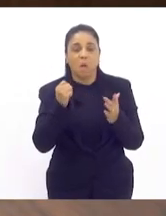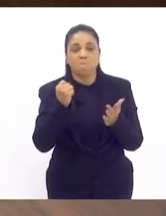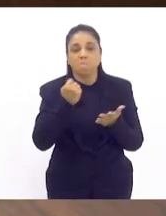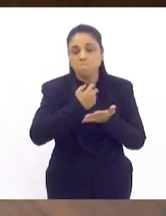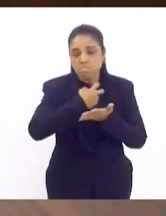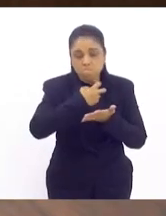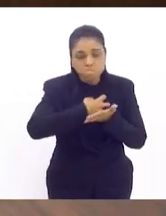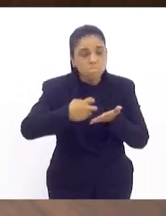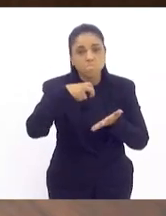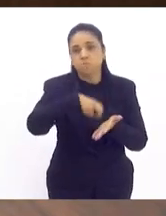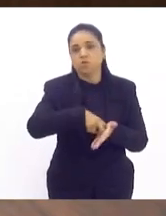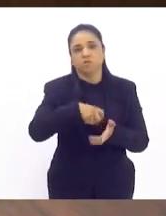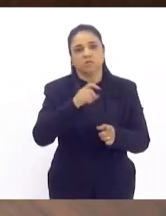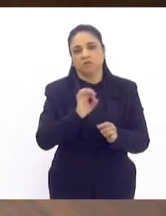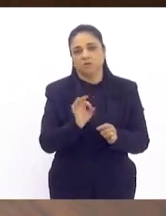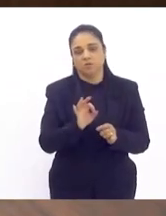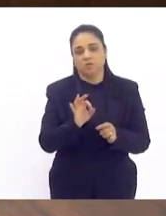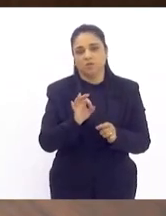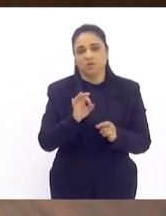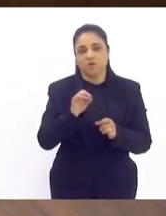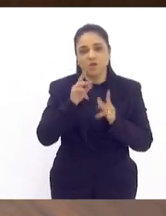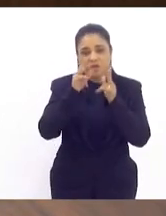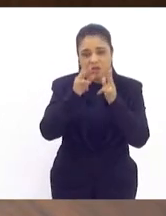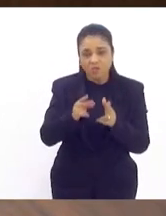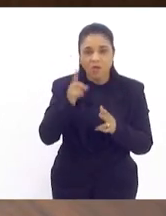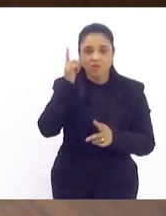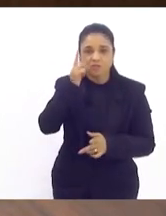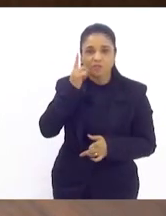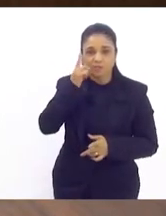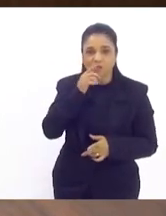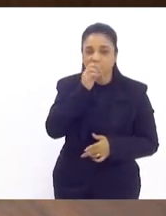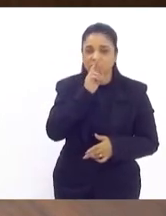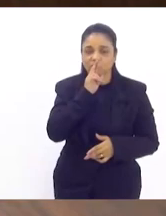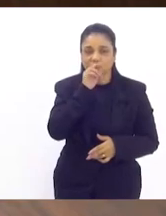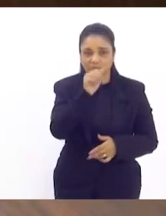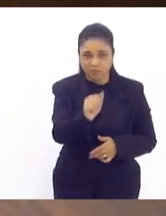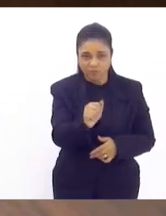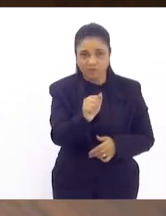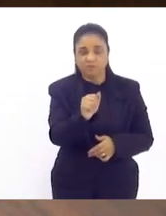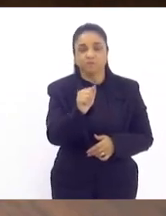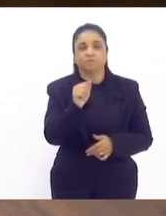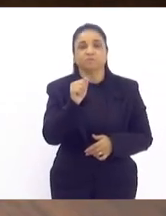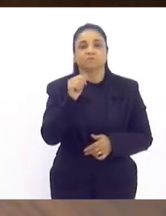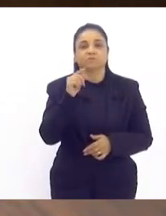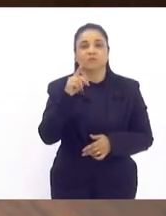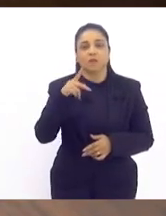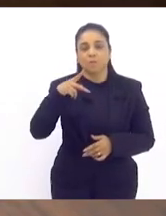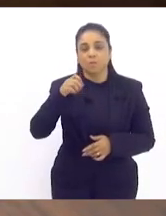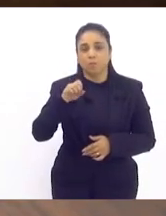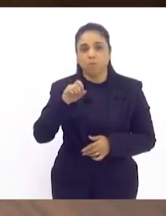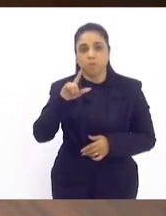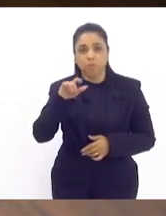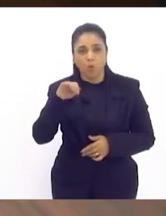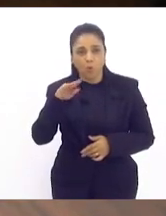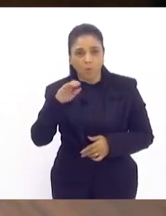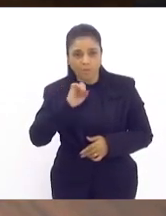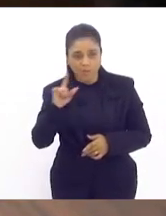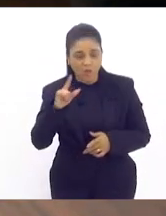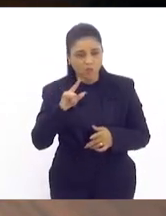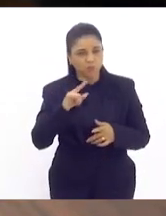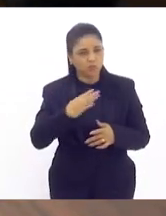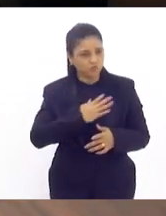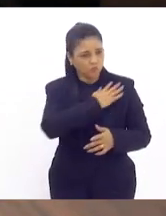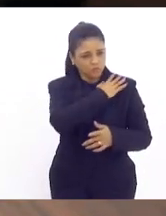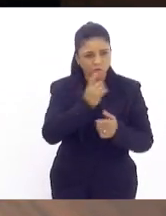aqui pelo deputado Paul Bell e pelo deputado Rodrigo Amorim os oficiais retornaram as suas atividades quem